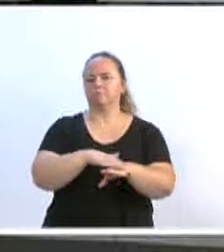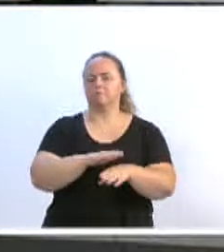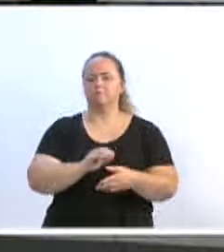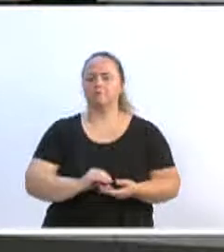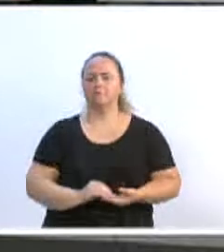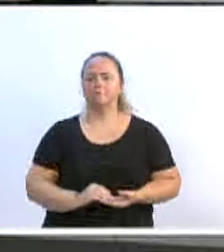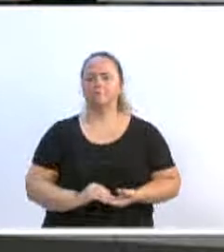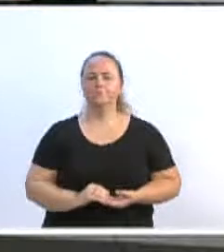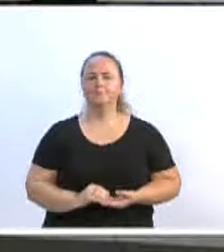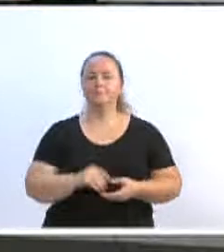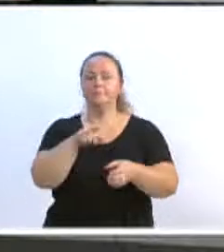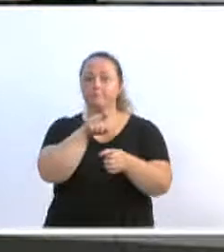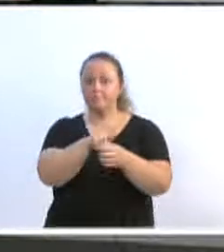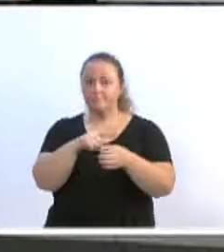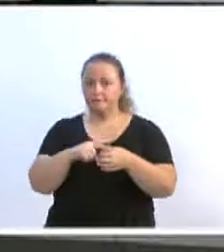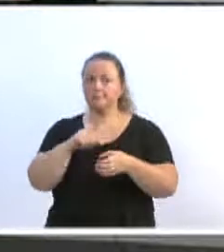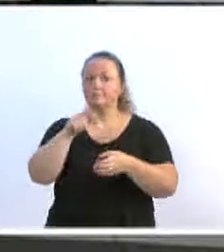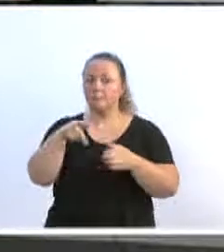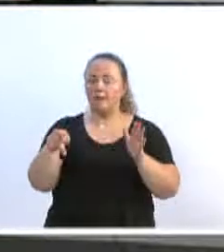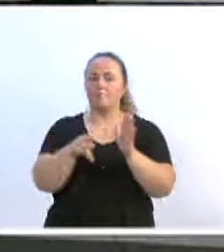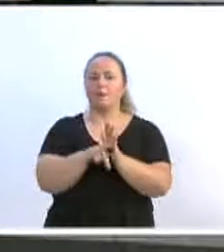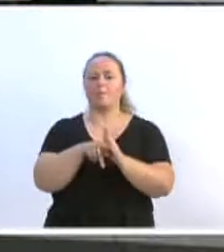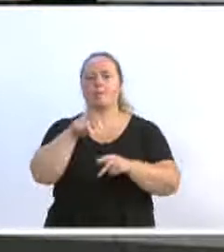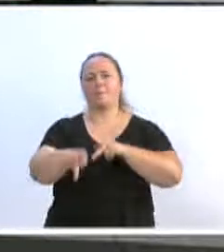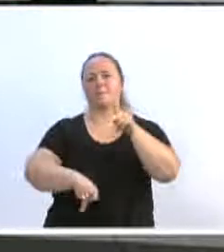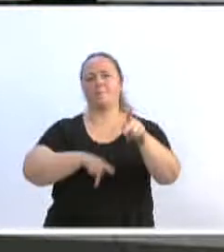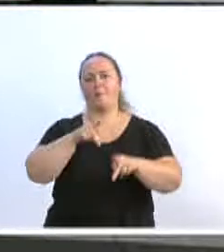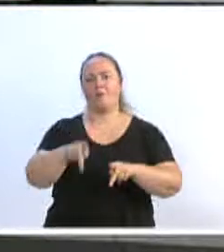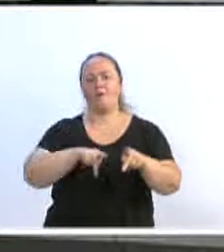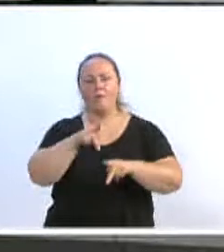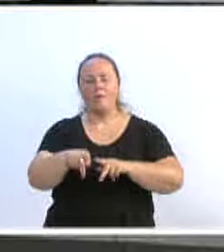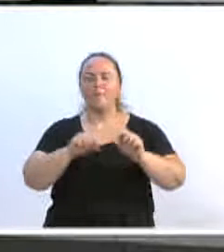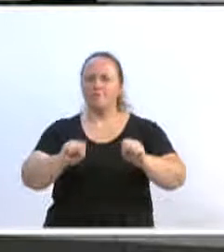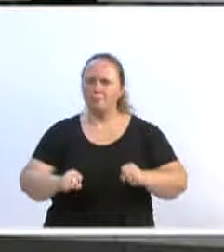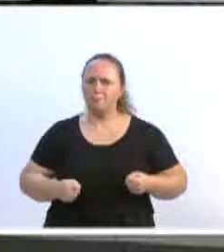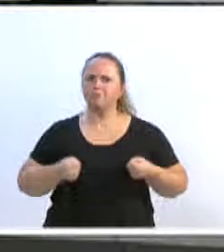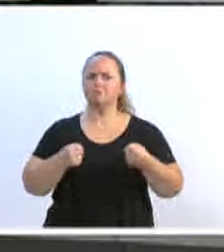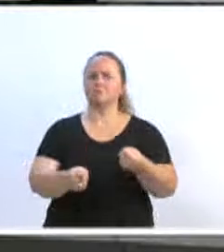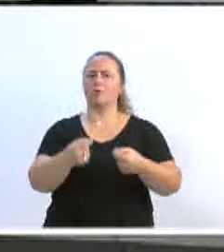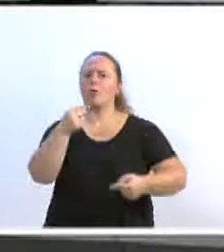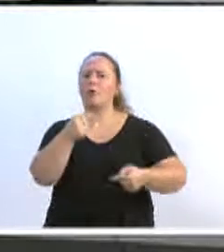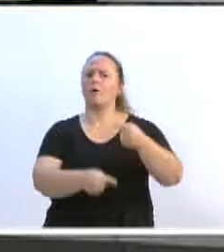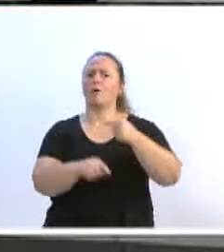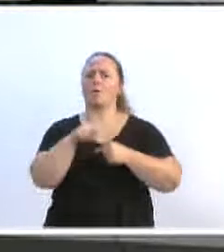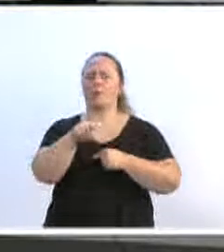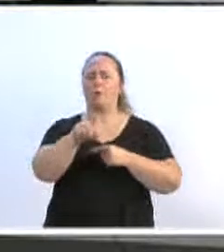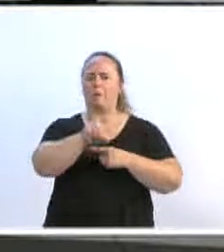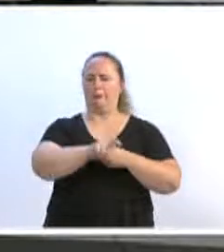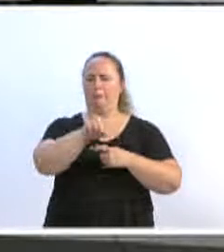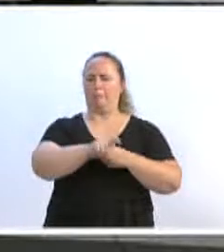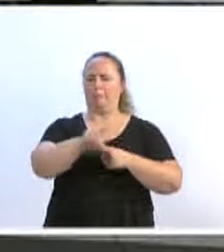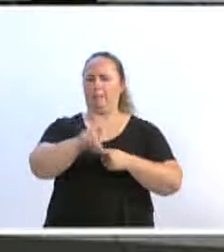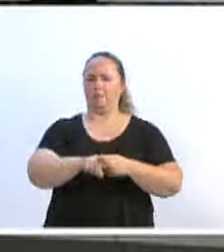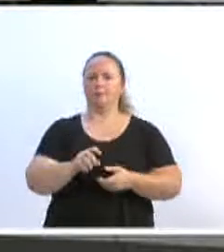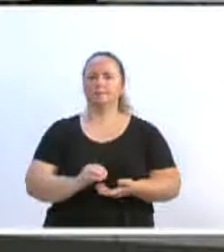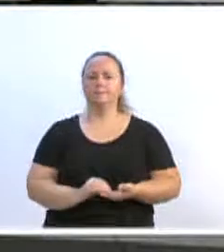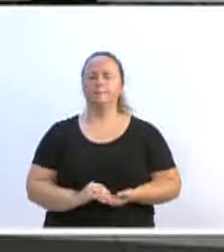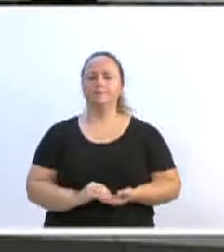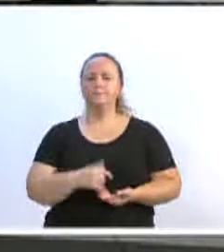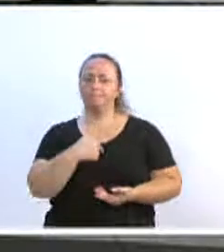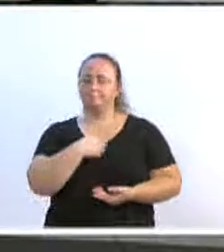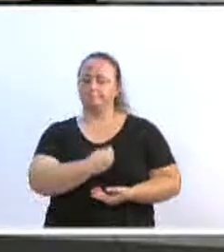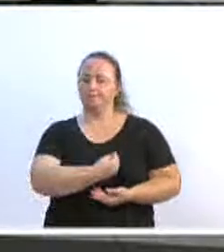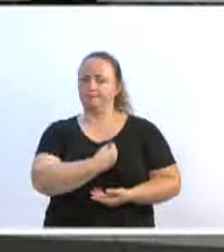que a cidade é nossa, pichação é crime e nós precisamos unir forças para vencermos a pichação. Eu estava em Brusque